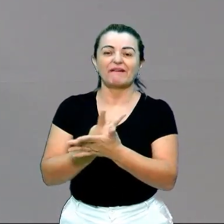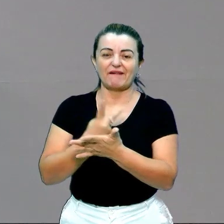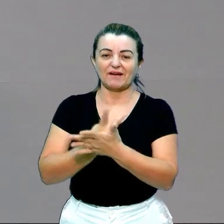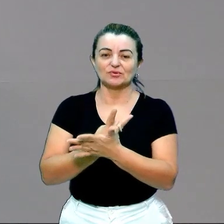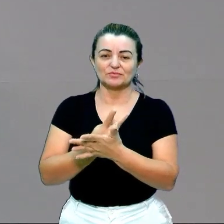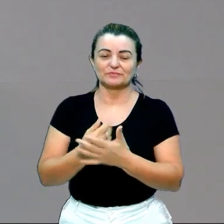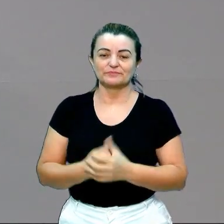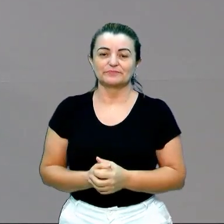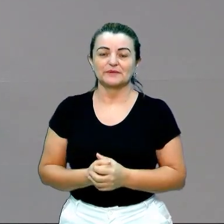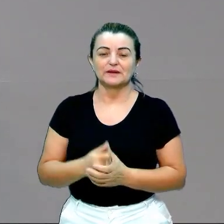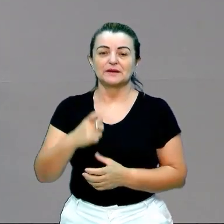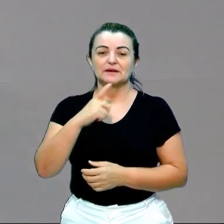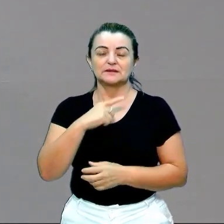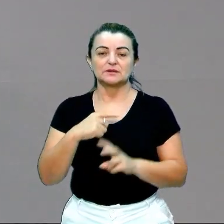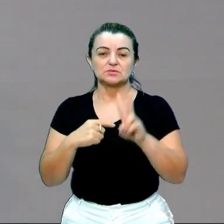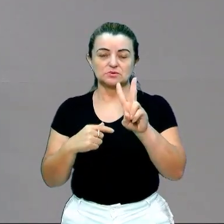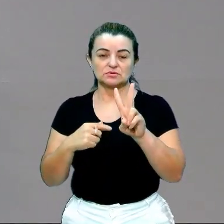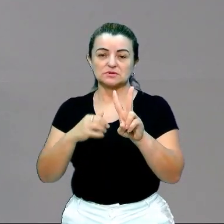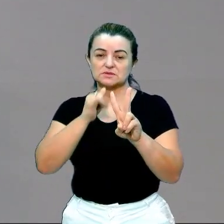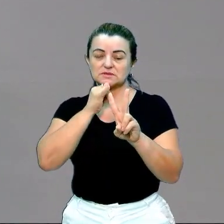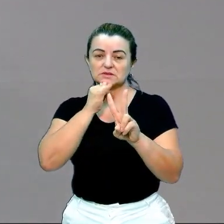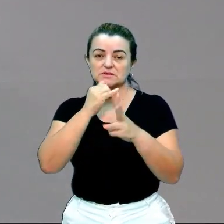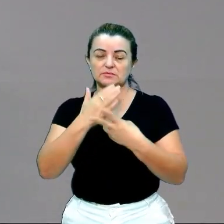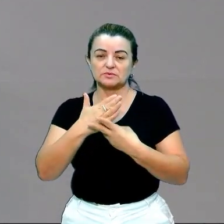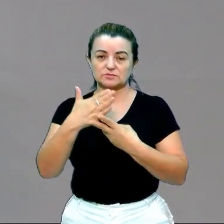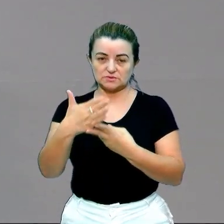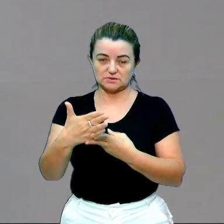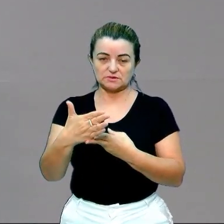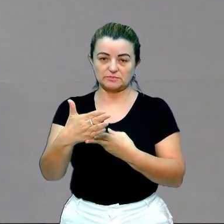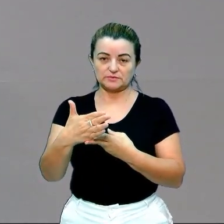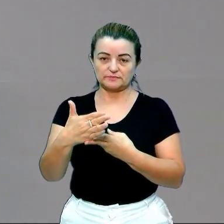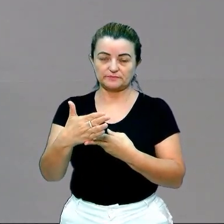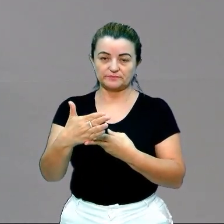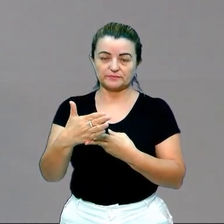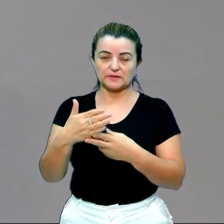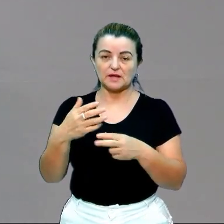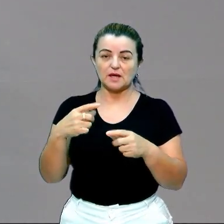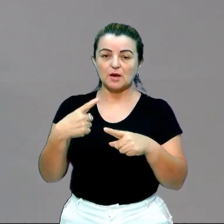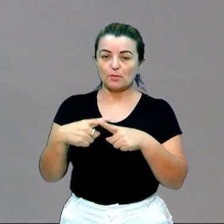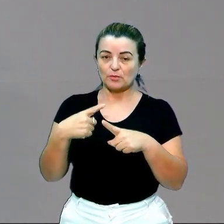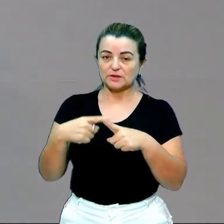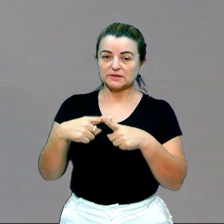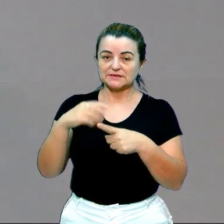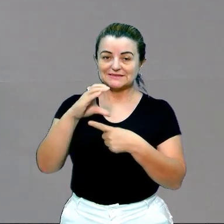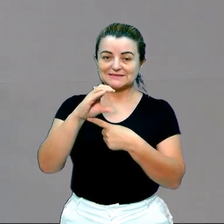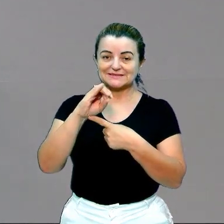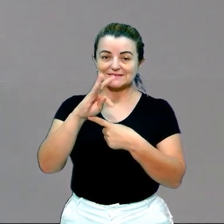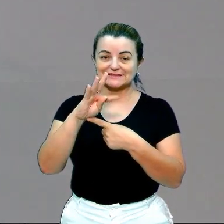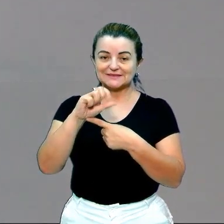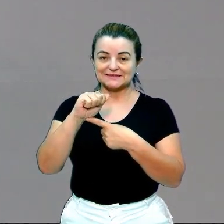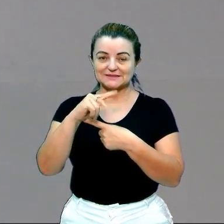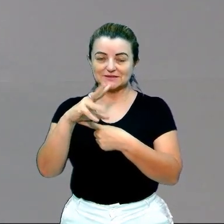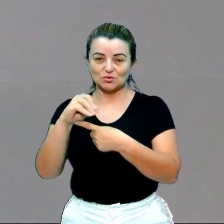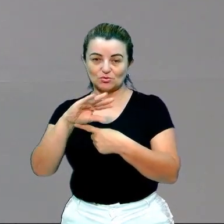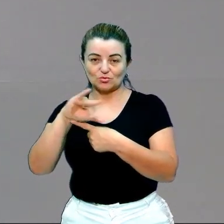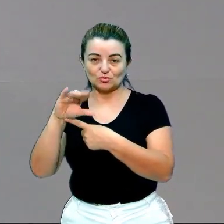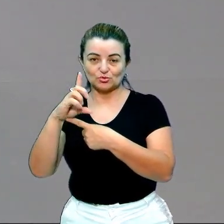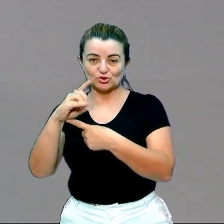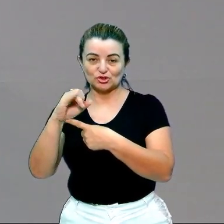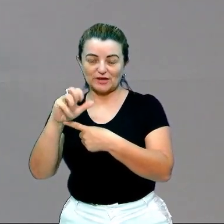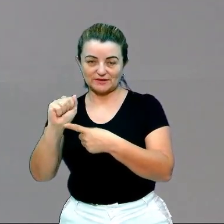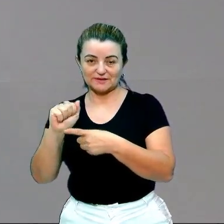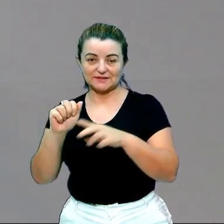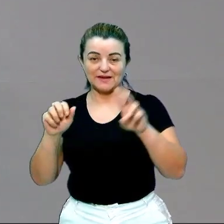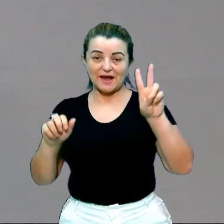dois exemplos de introdução. O primeiro é por citação direta, e aí nós temos aí as aspas,